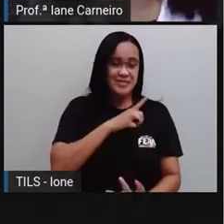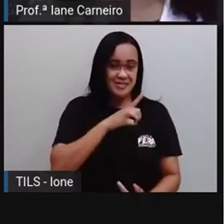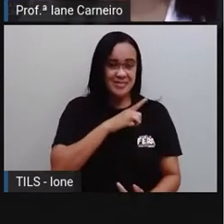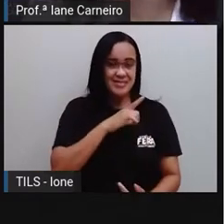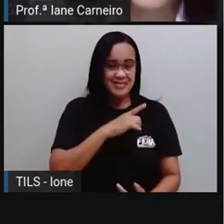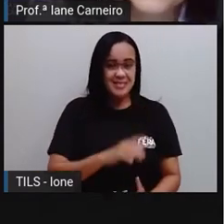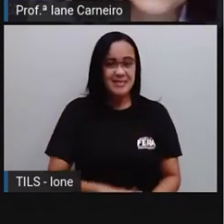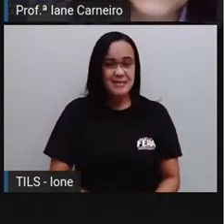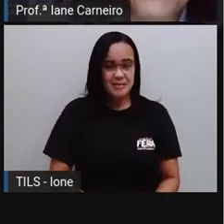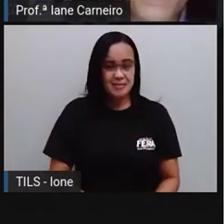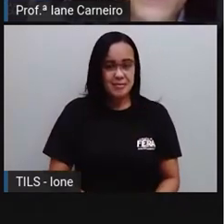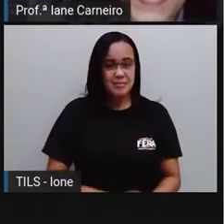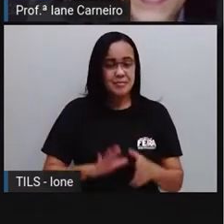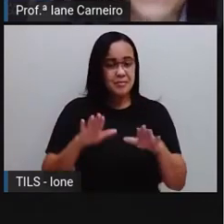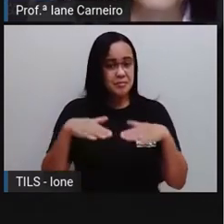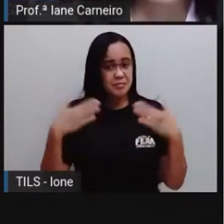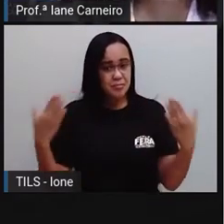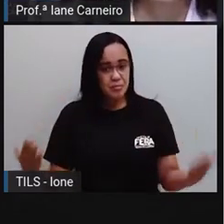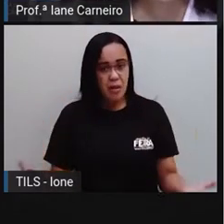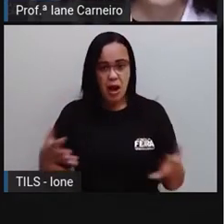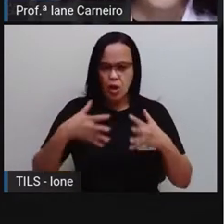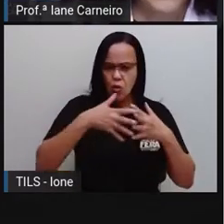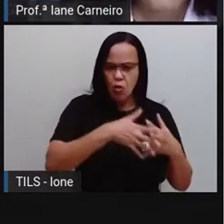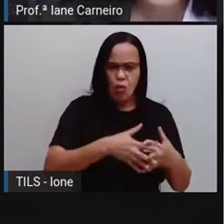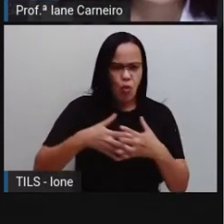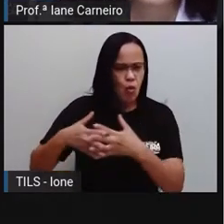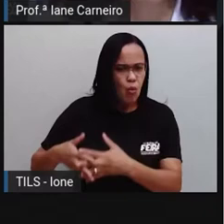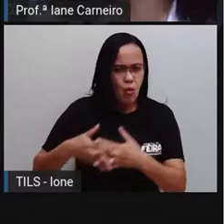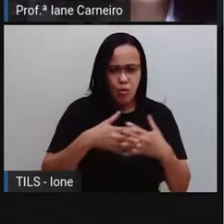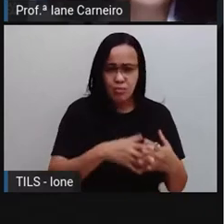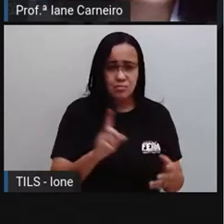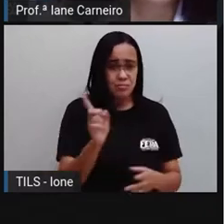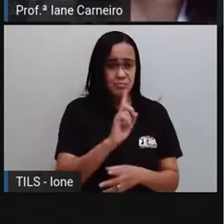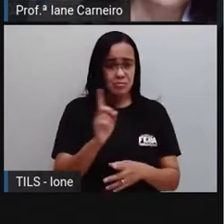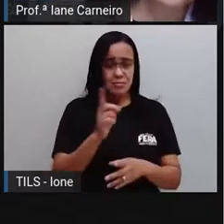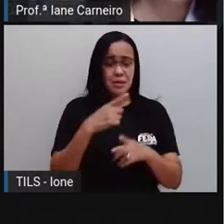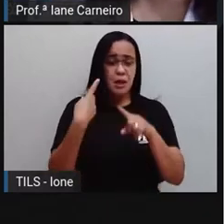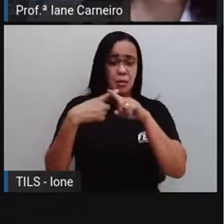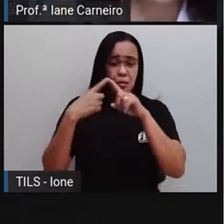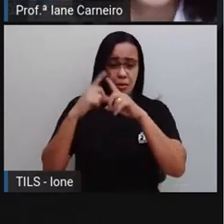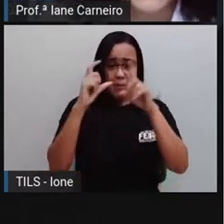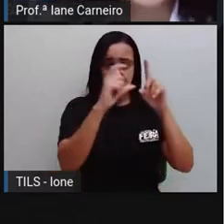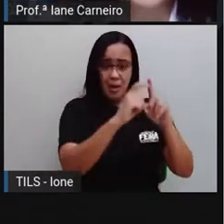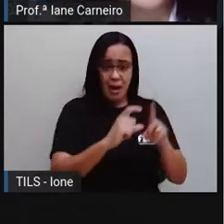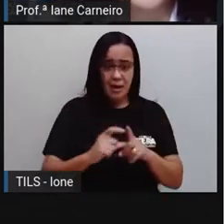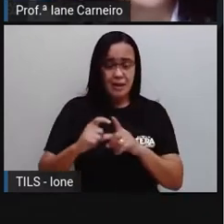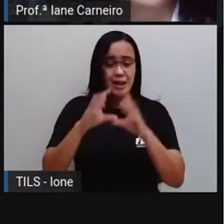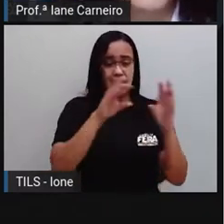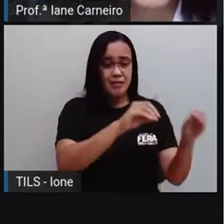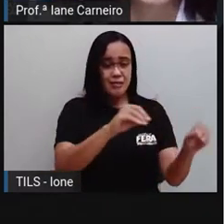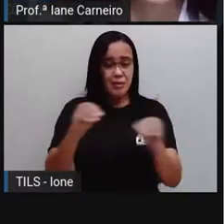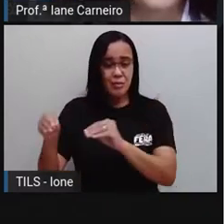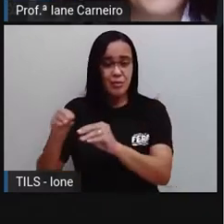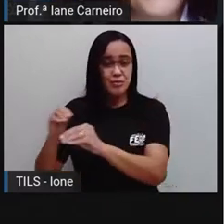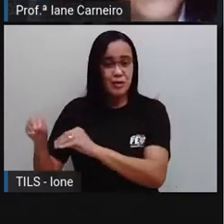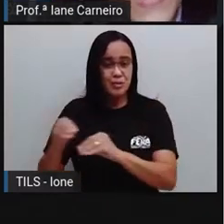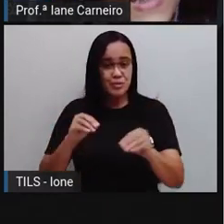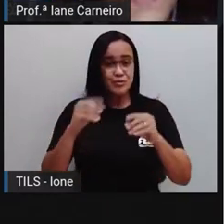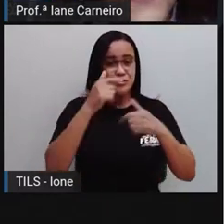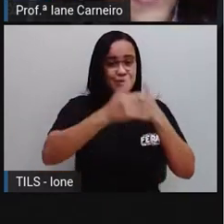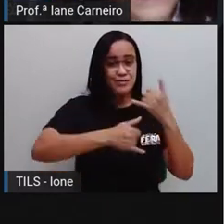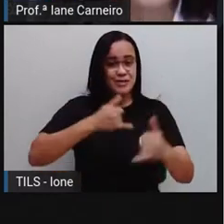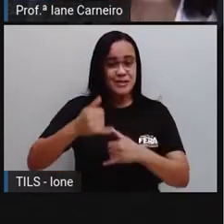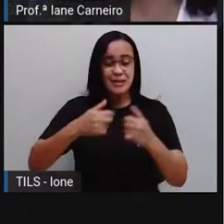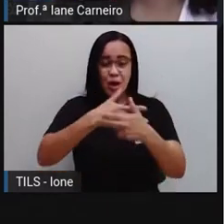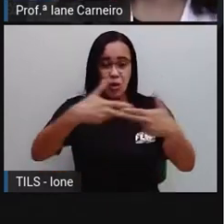Mas não vá se atrapalhar, porque as palavras mudam as coisas de lugar. No meio do